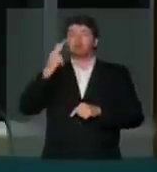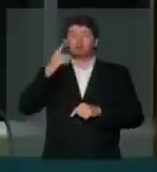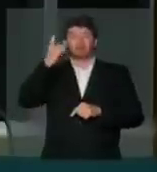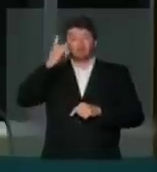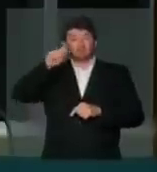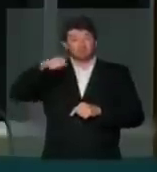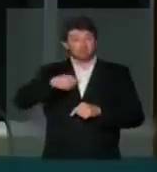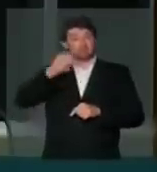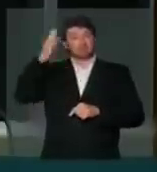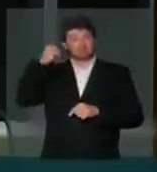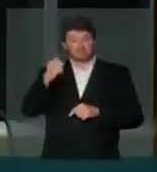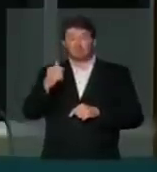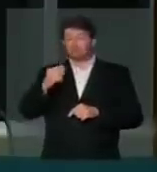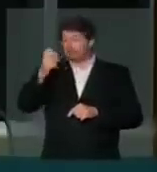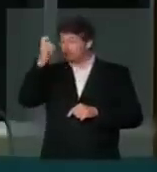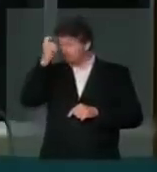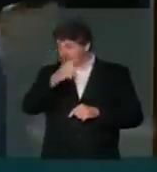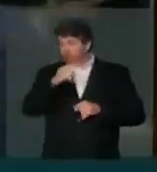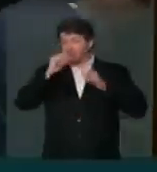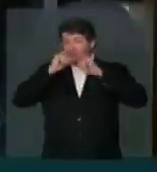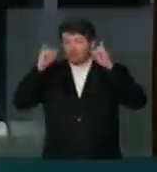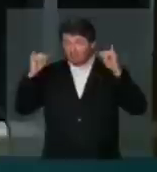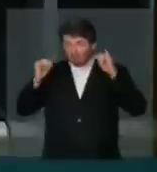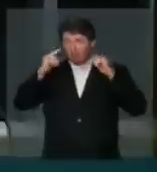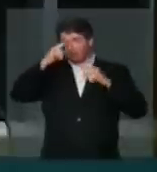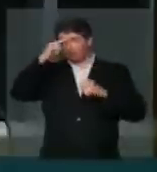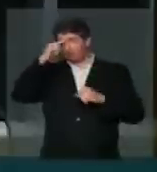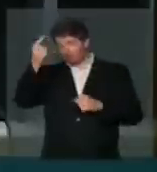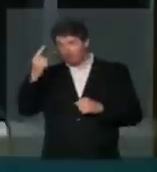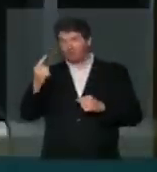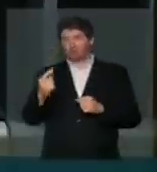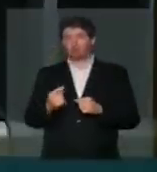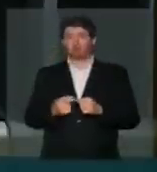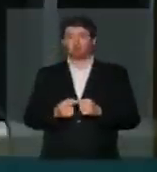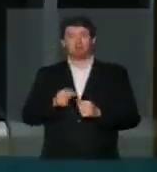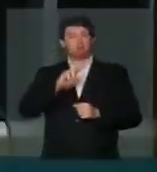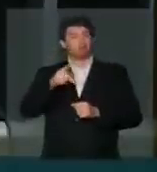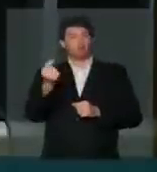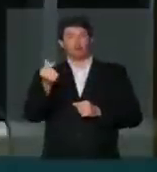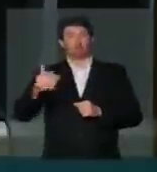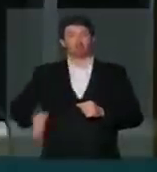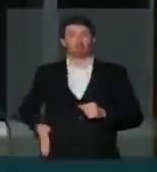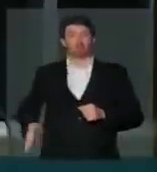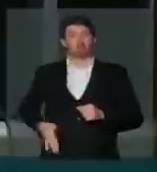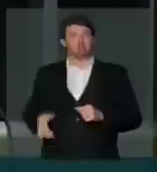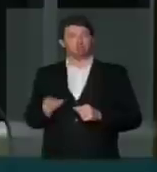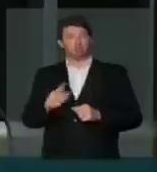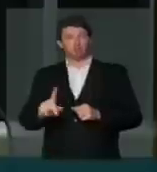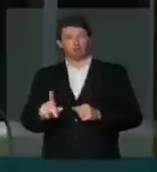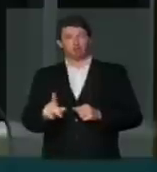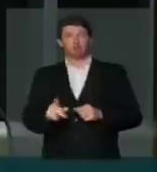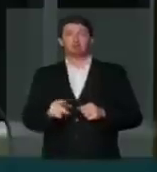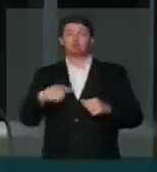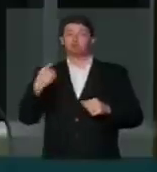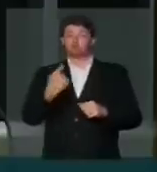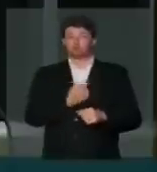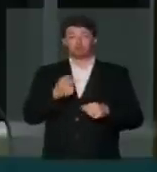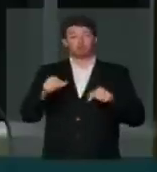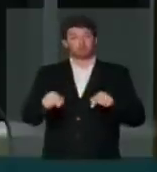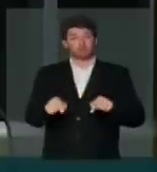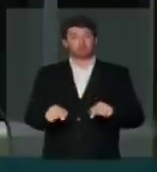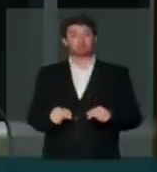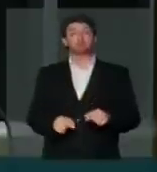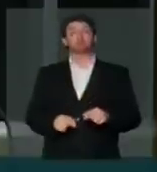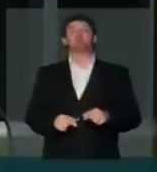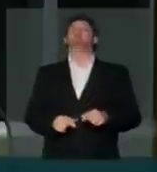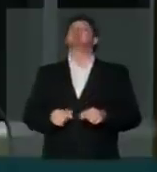sabem quanto custa fazer uma campanha com ideias e causas, e não com dinheiro no bolso, nós, nessa omissão,